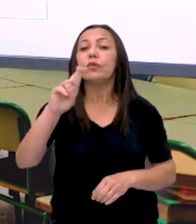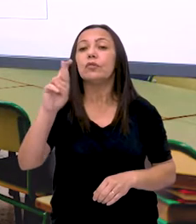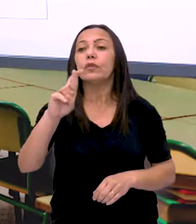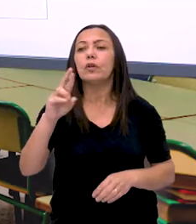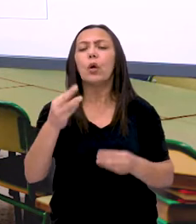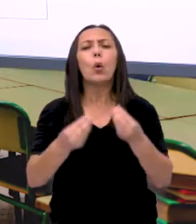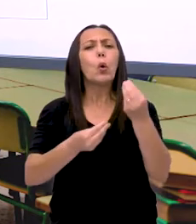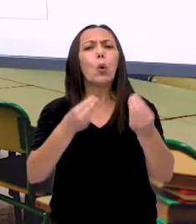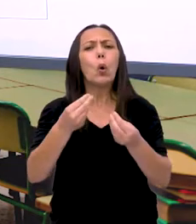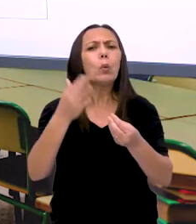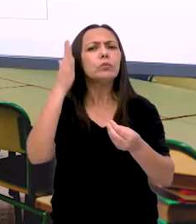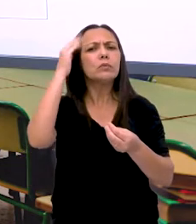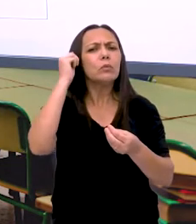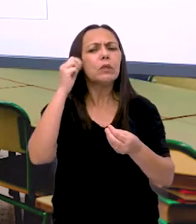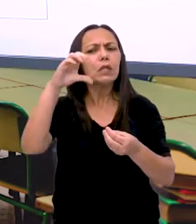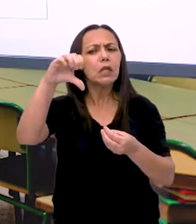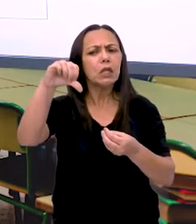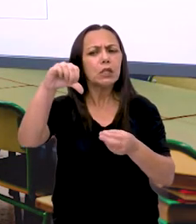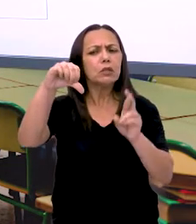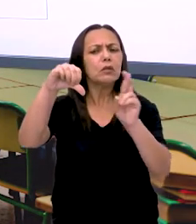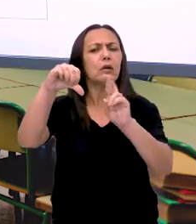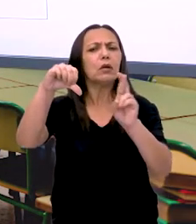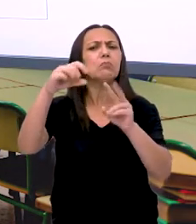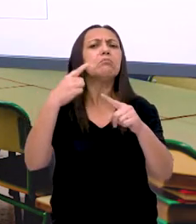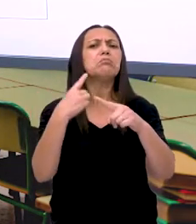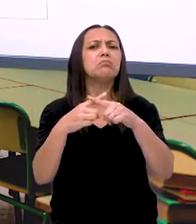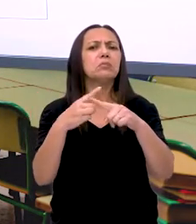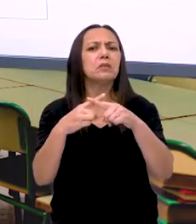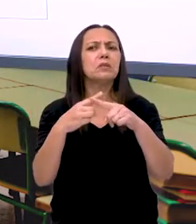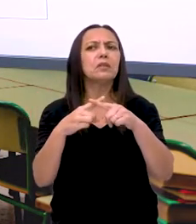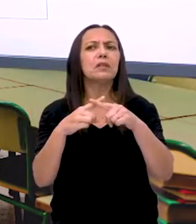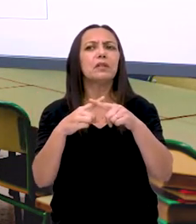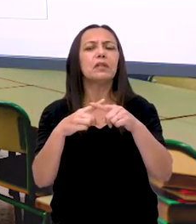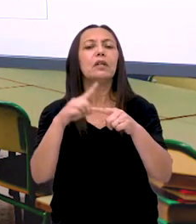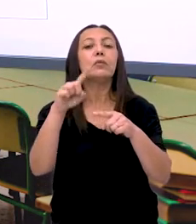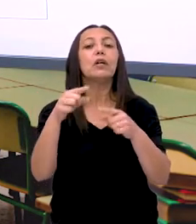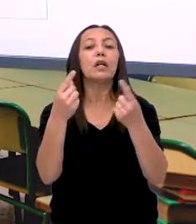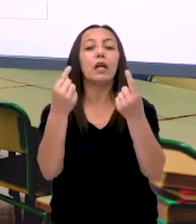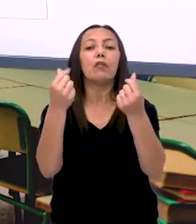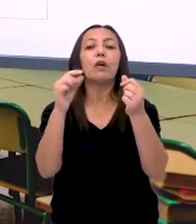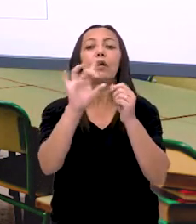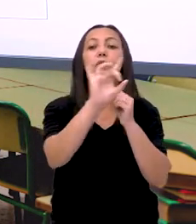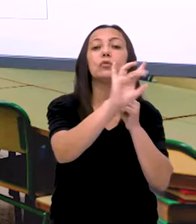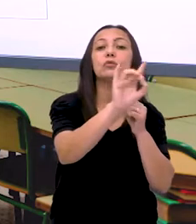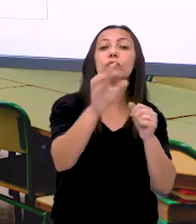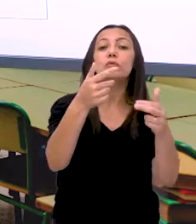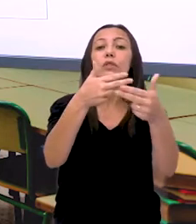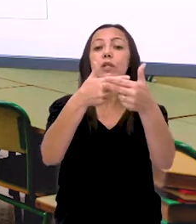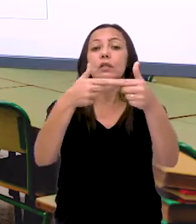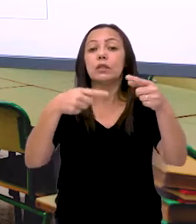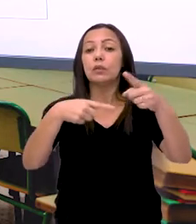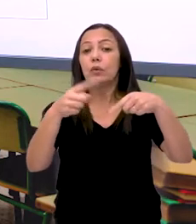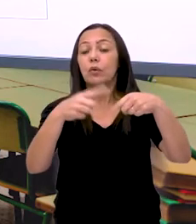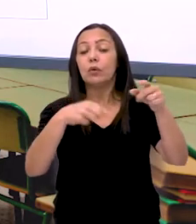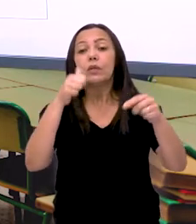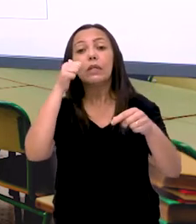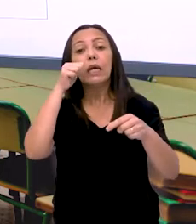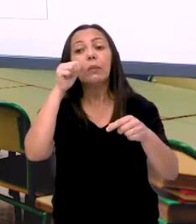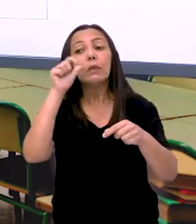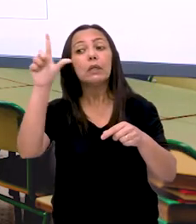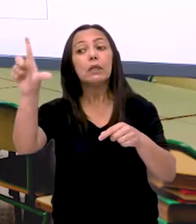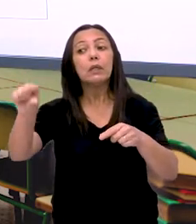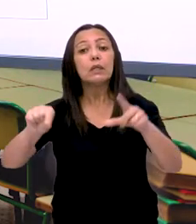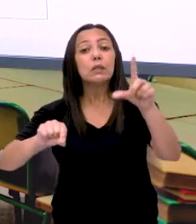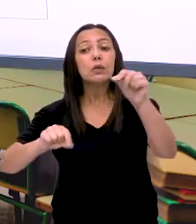Como é que a gente descobre que deu nove reais? Por quê? Porque foi o valor de cada produto que Marina